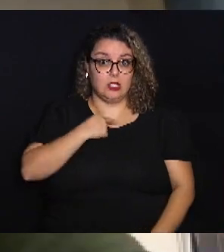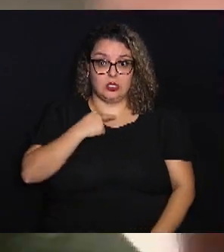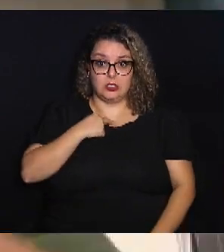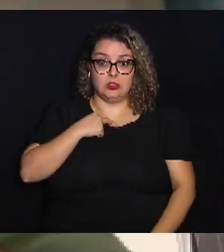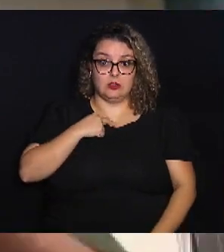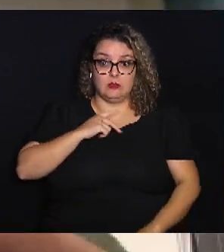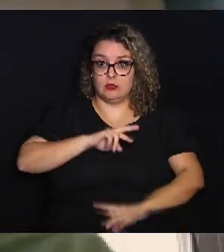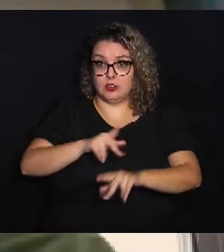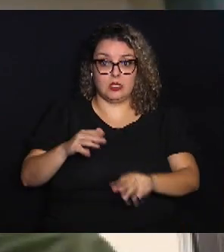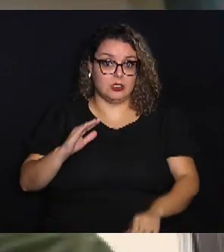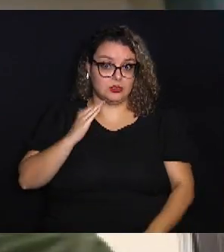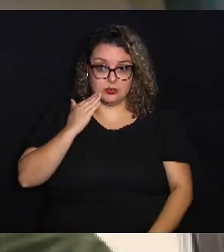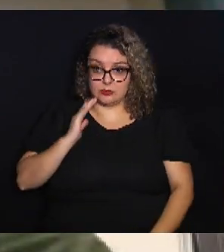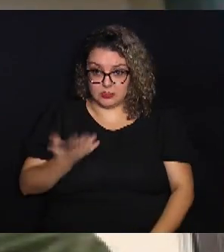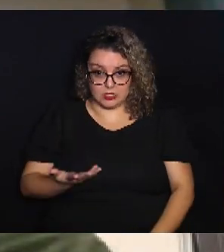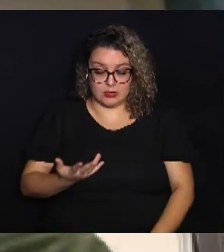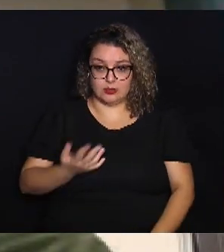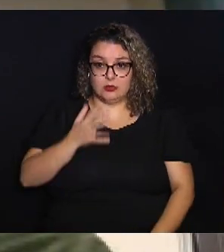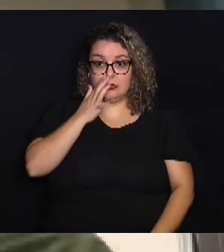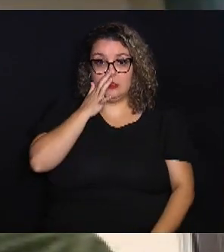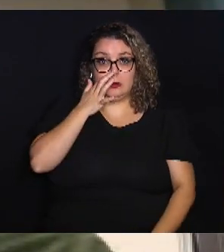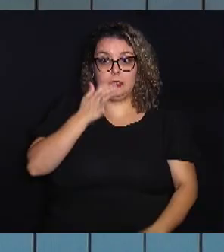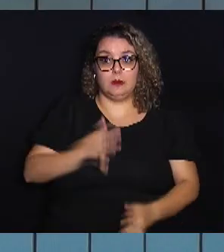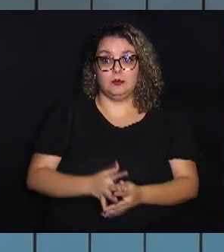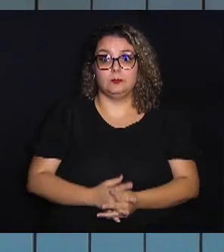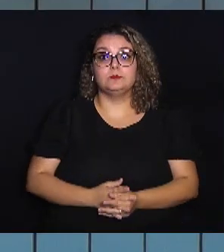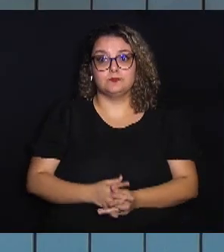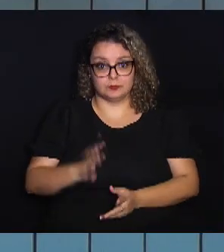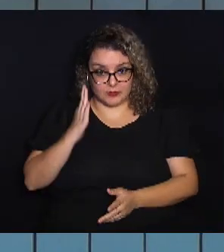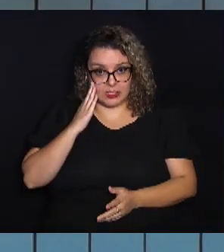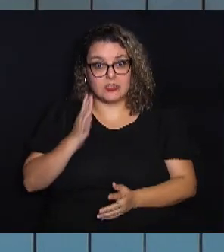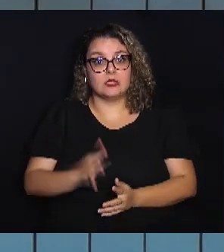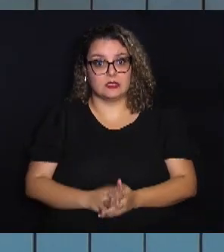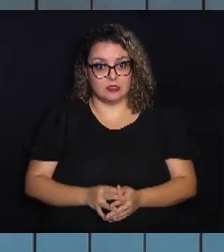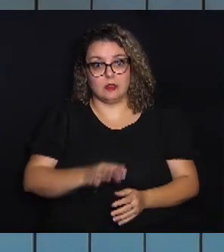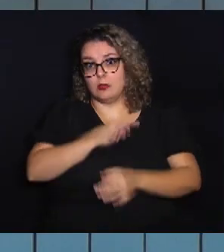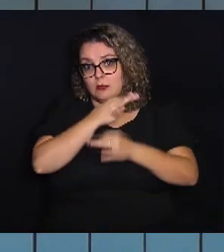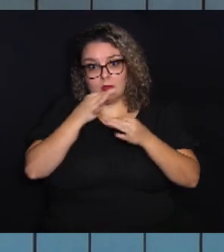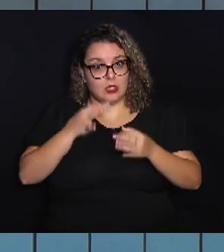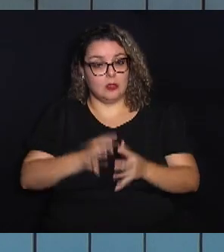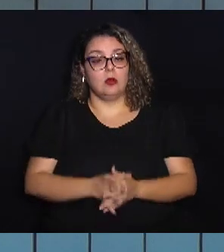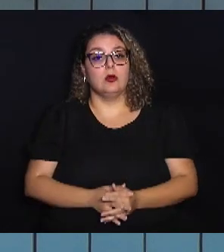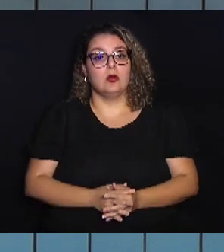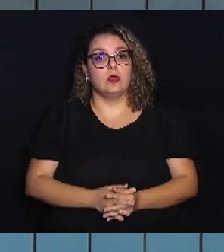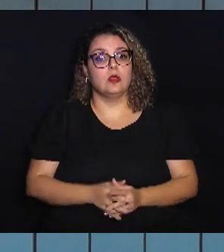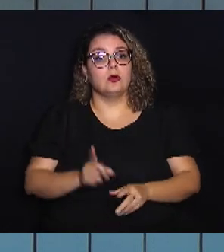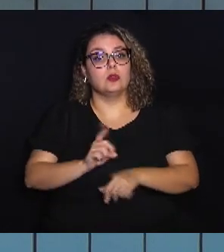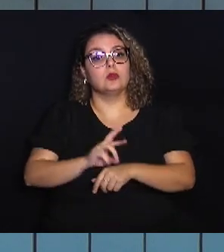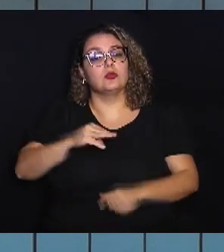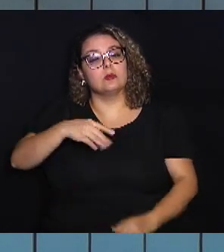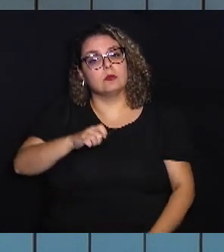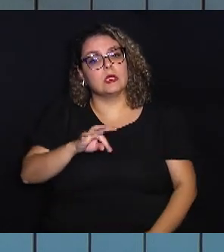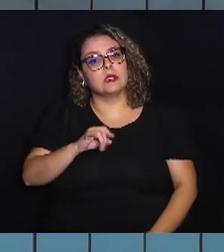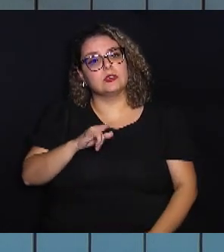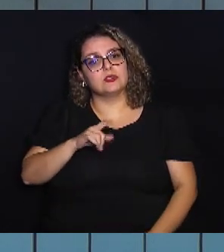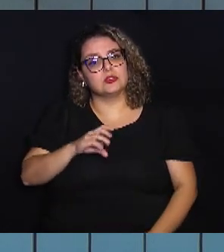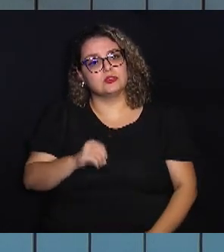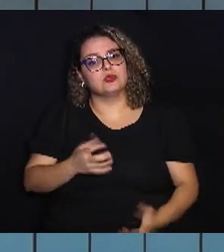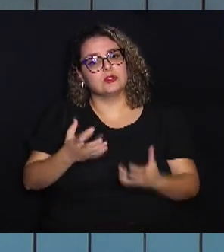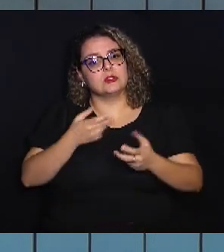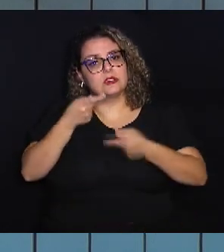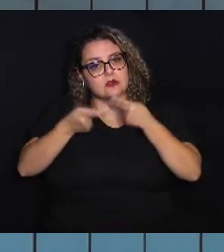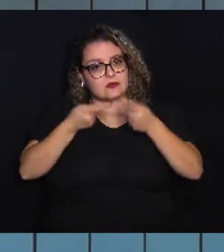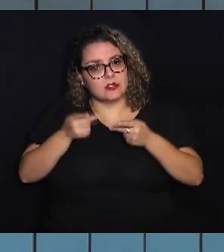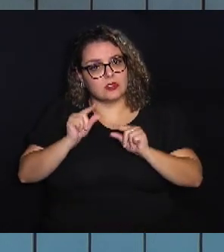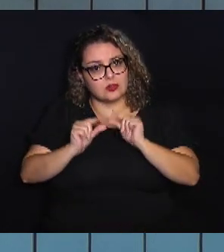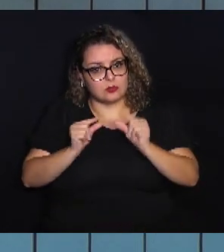pode estar cheia de deformidade. Entendeu? Perfeitamente. Doutora Matilde, eu queria que você